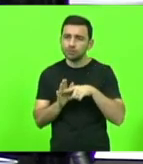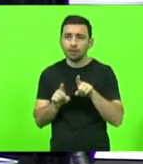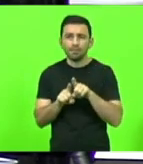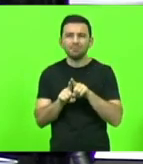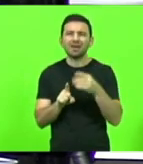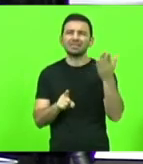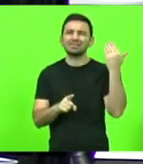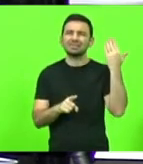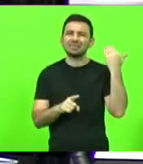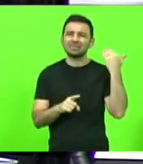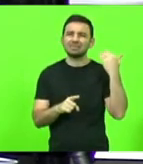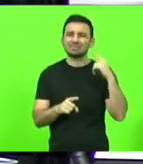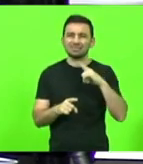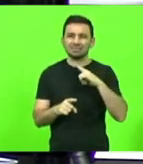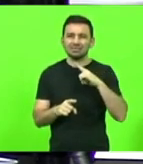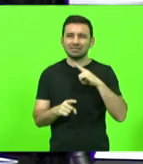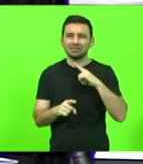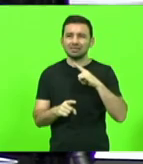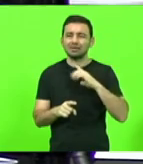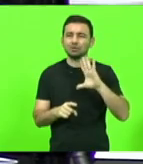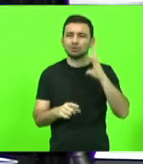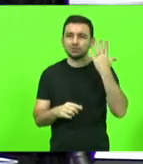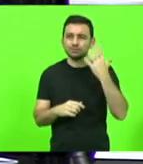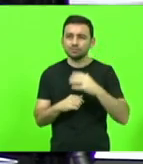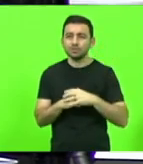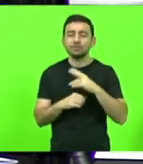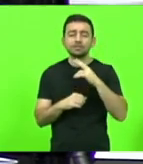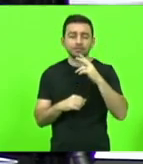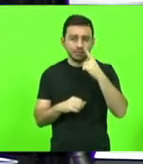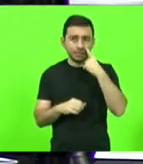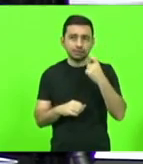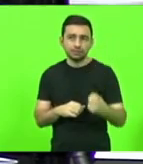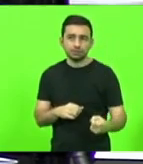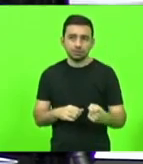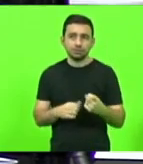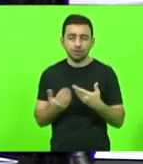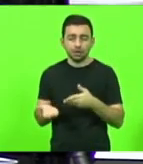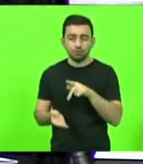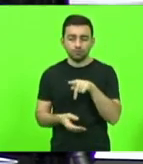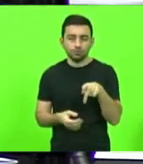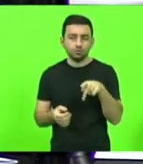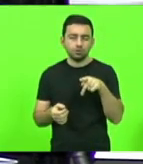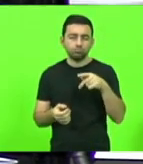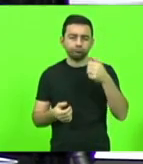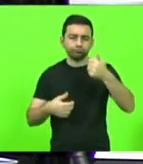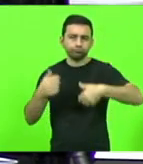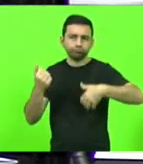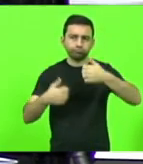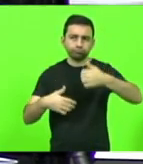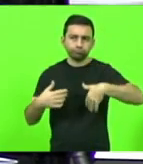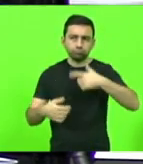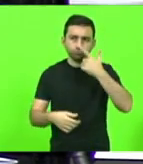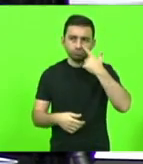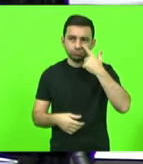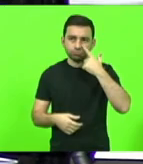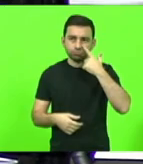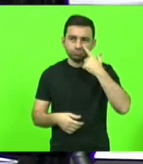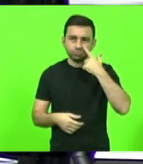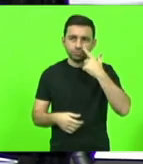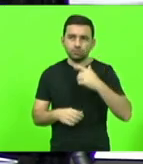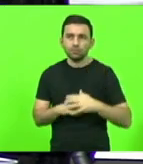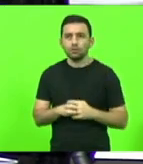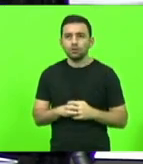É muito interessante a história que a professora Rosa Maria Tessel vai contar agora aqui para todos os catarinenses.